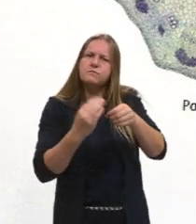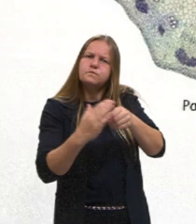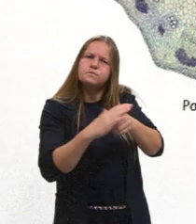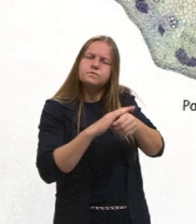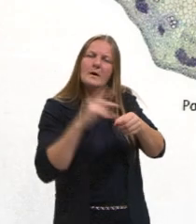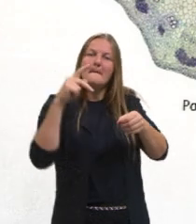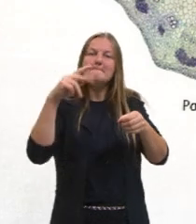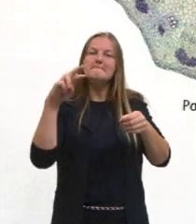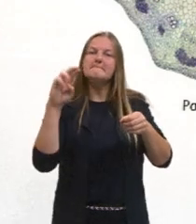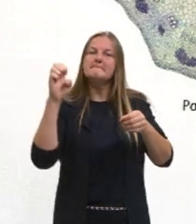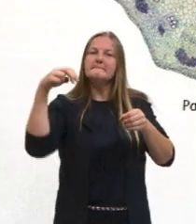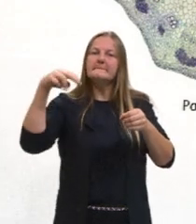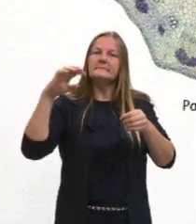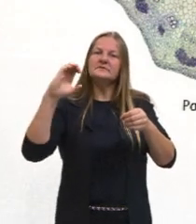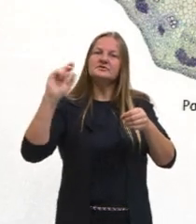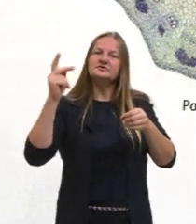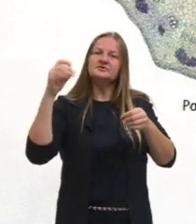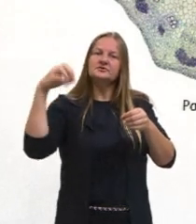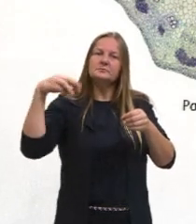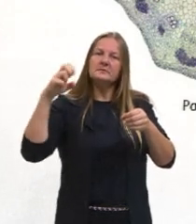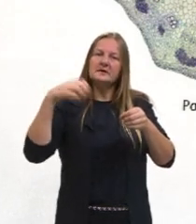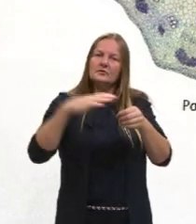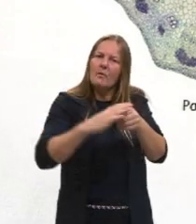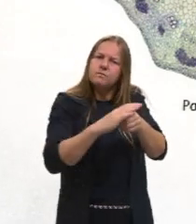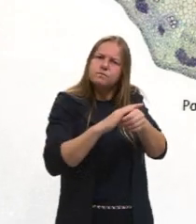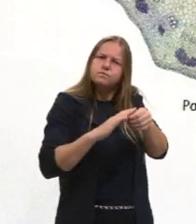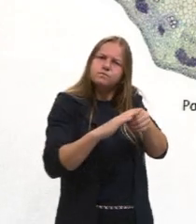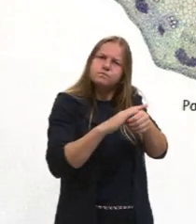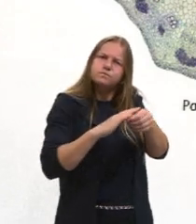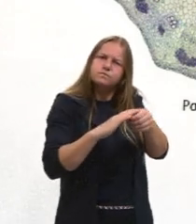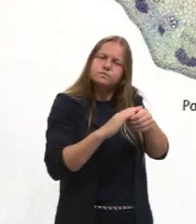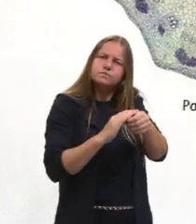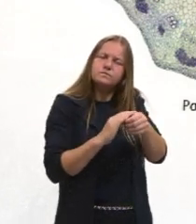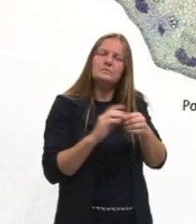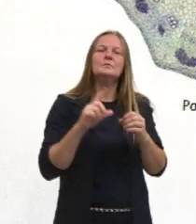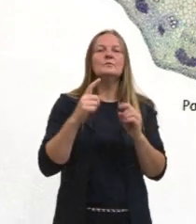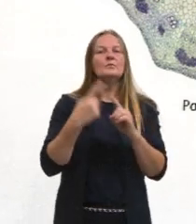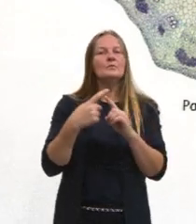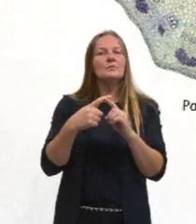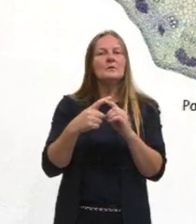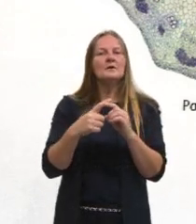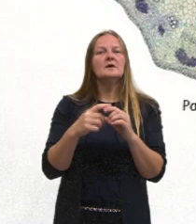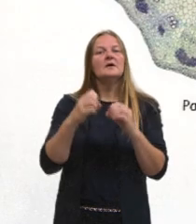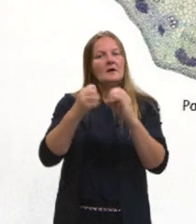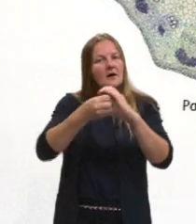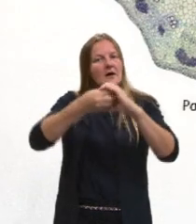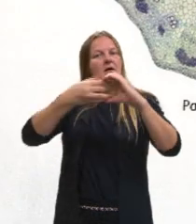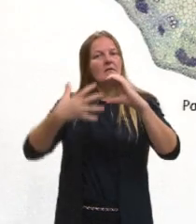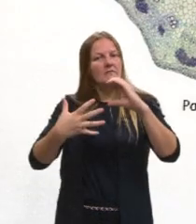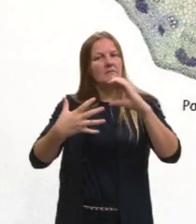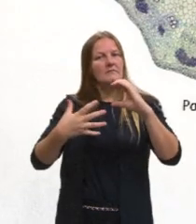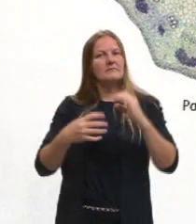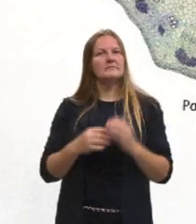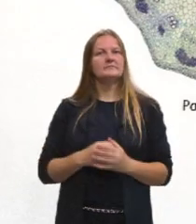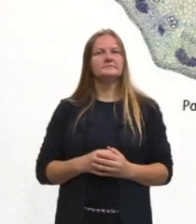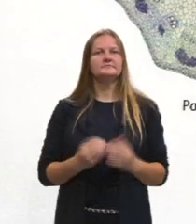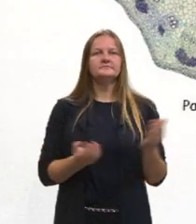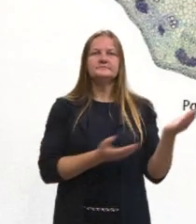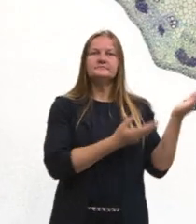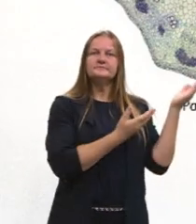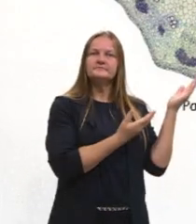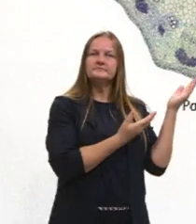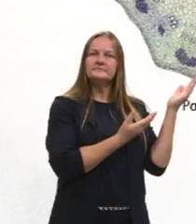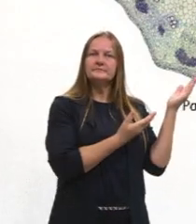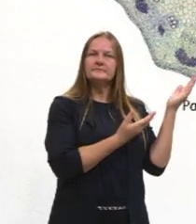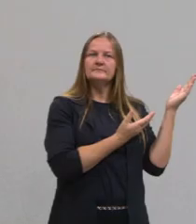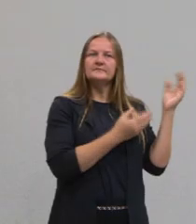parênquimas. Então, o parênquima, de modo geral, ele é responsável por essas características aqui. Então, nós podemos